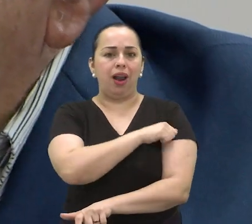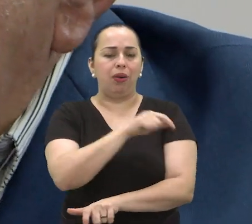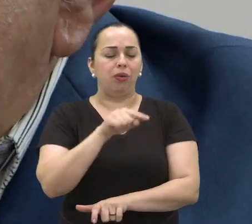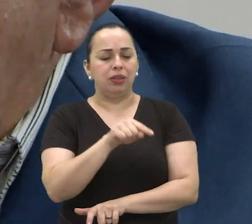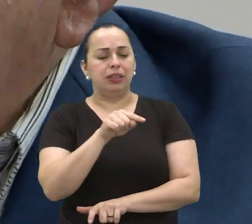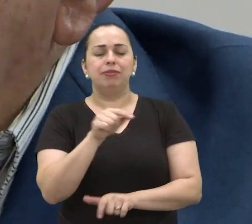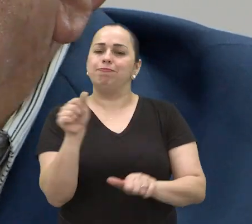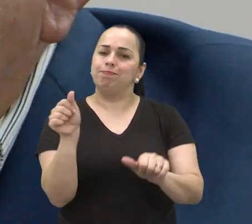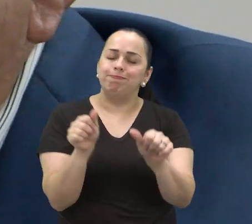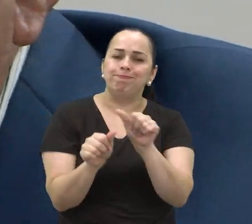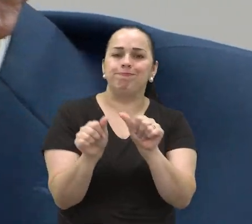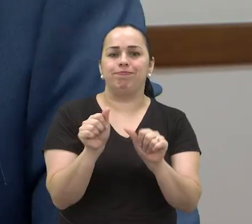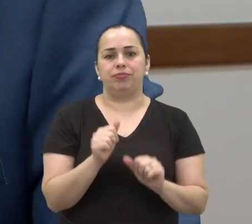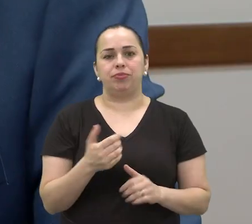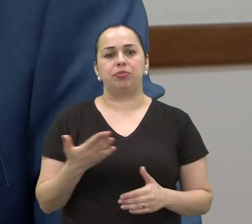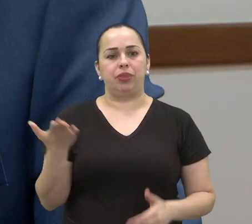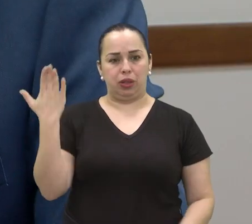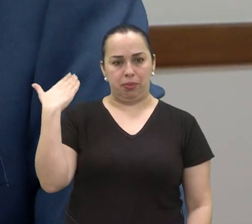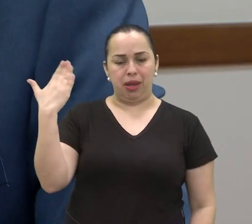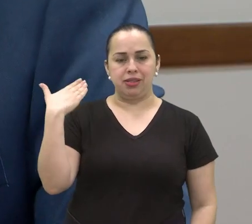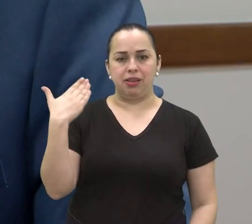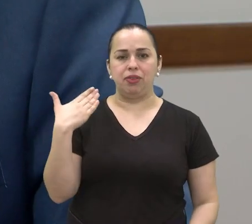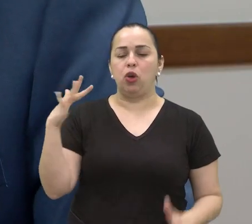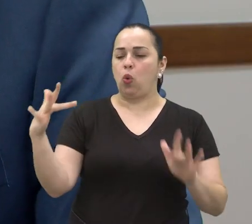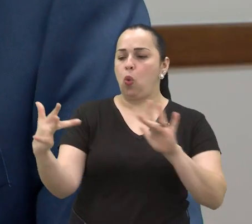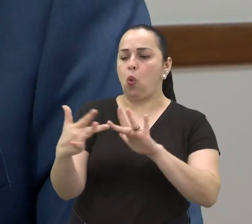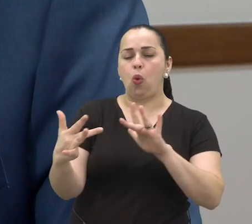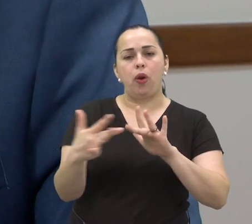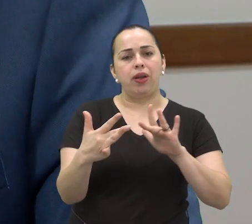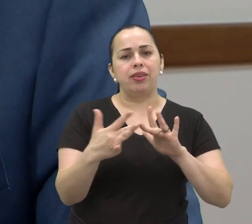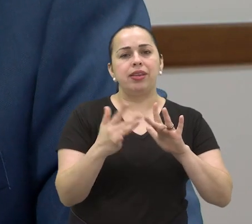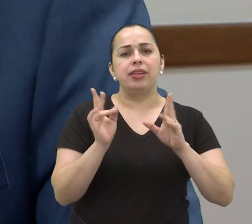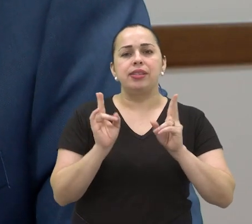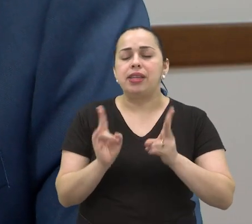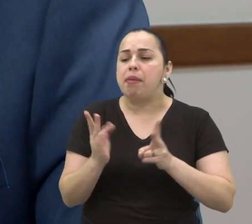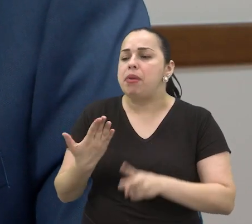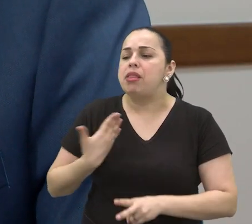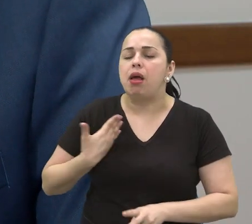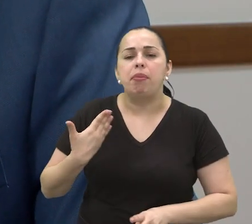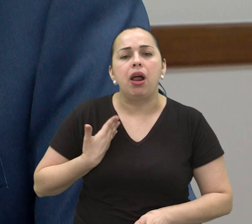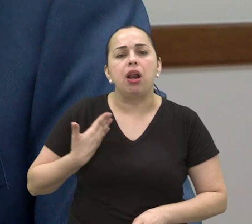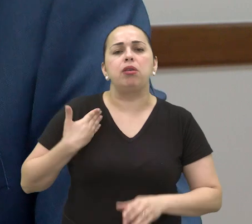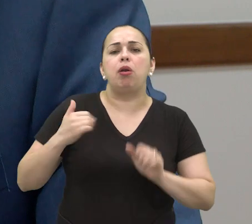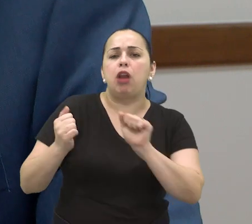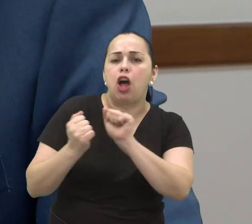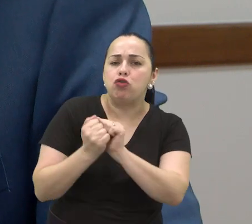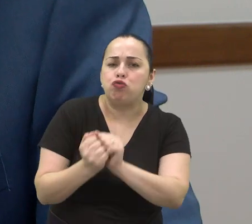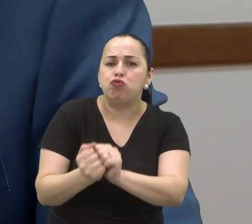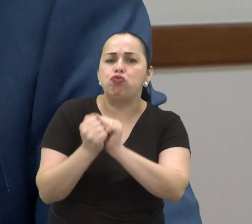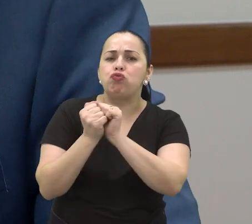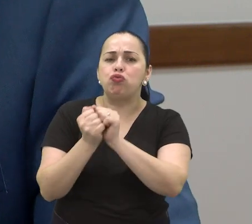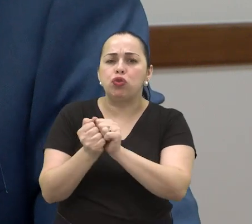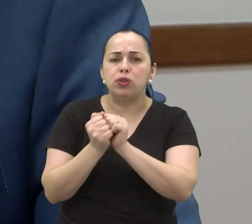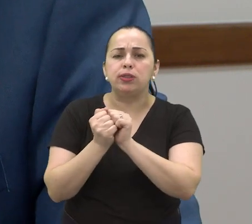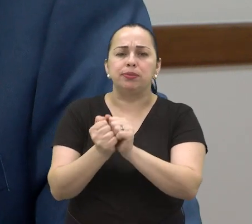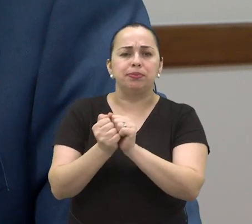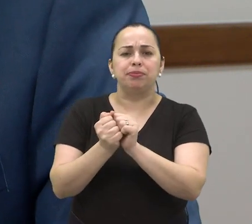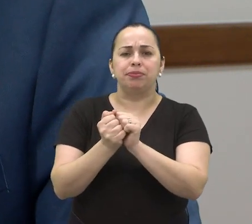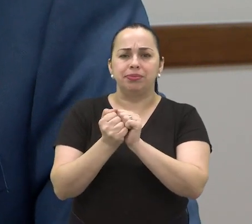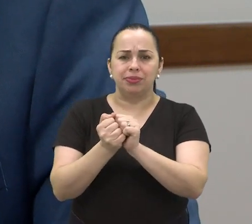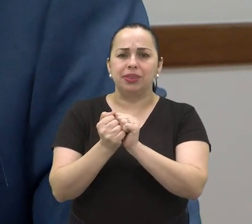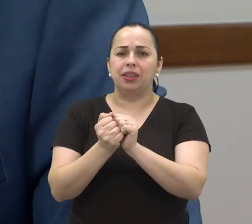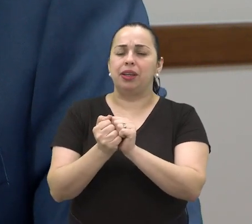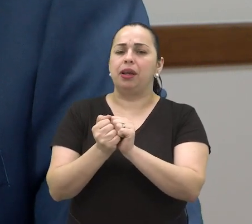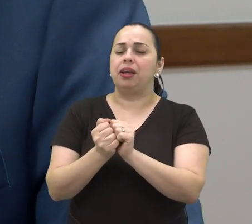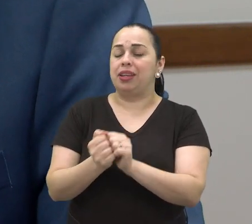alunos o valor da profissão. A gente, então, trabalhava com todos eles e procurava sempre ser amigo, ser companheiro, ser aquela